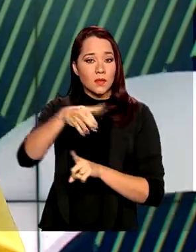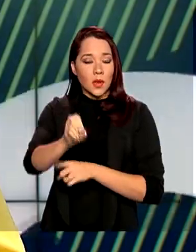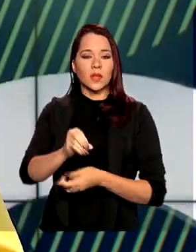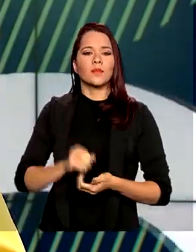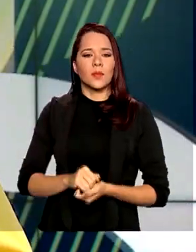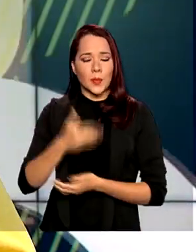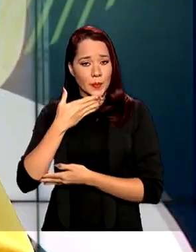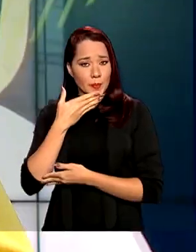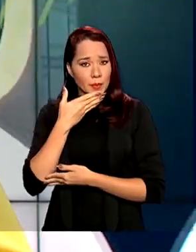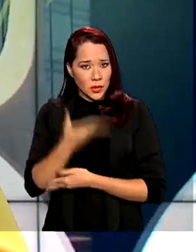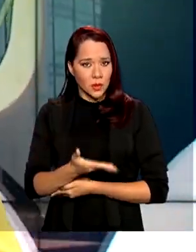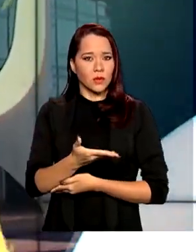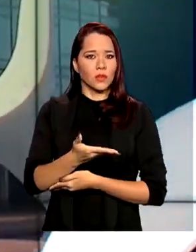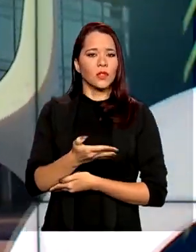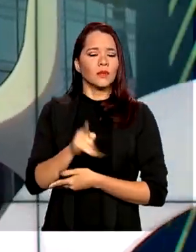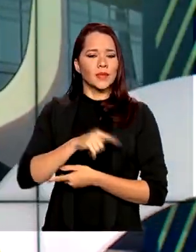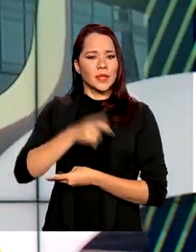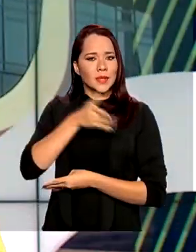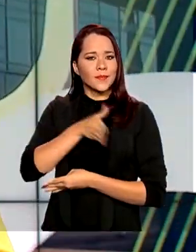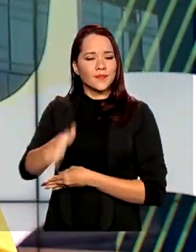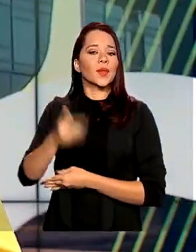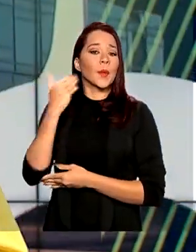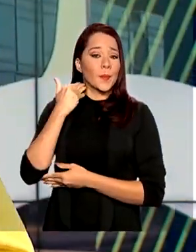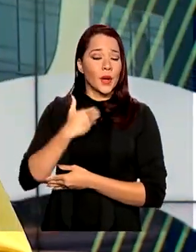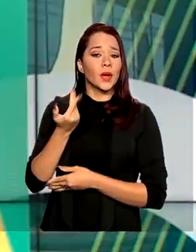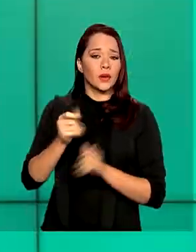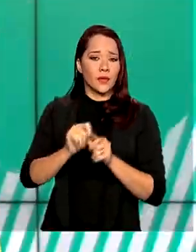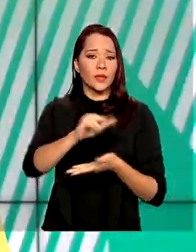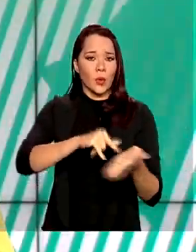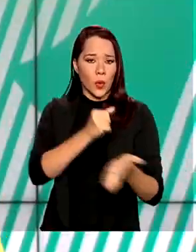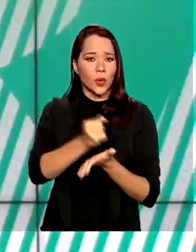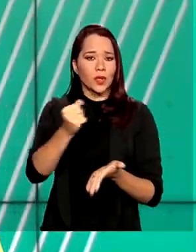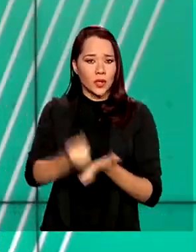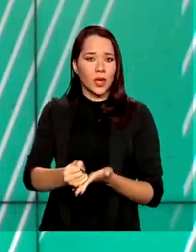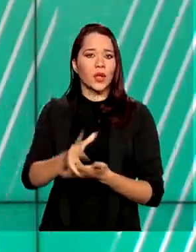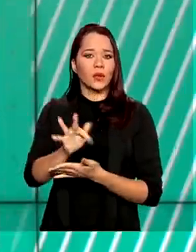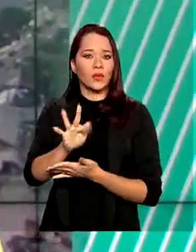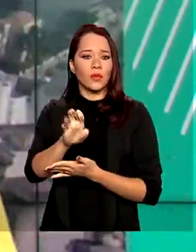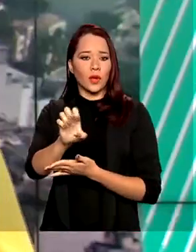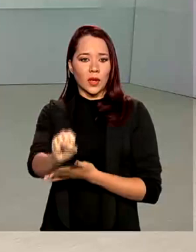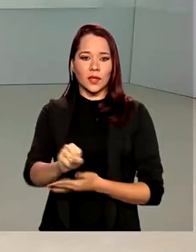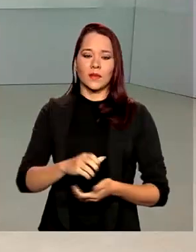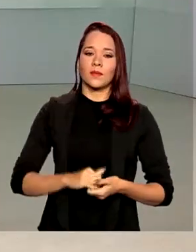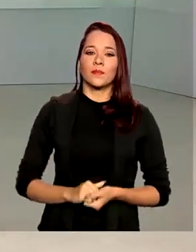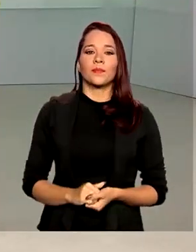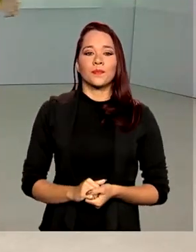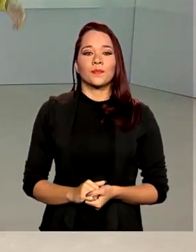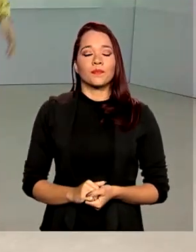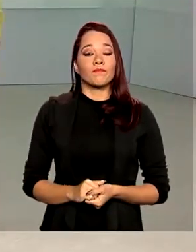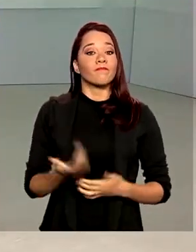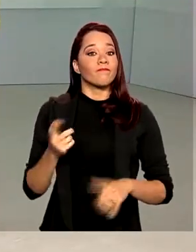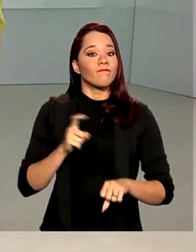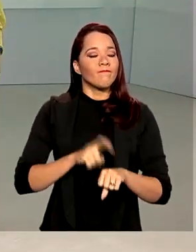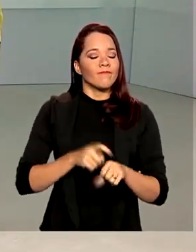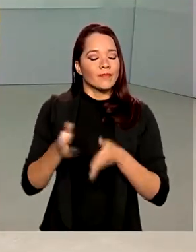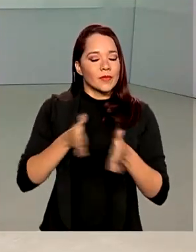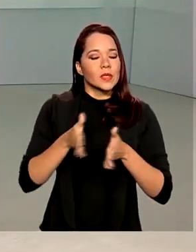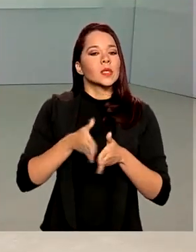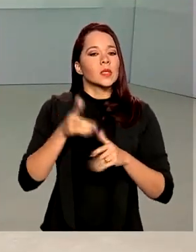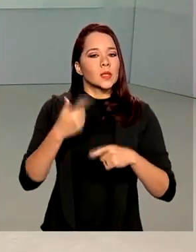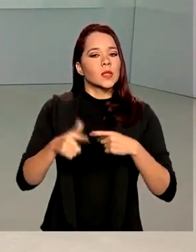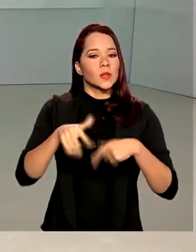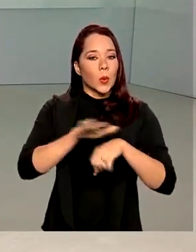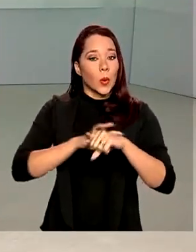benefício, os interessados devem buscar os bancos onde fizeram o contrato do FIES. Em tempos de pandemia,